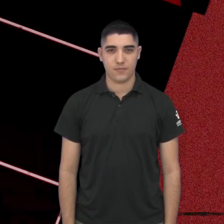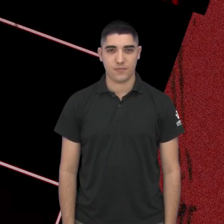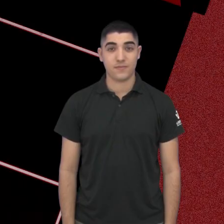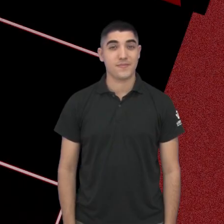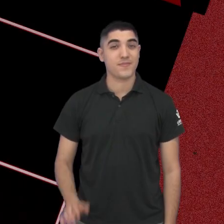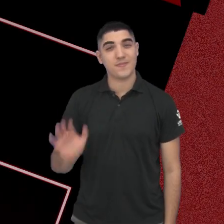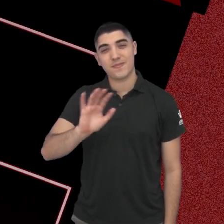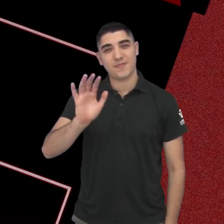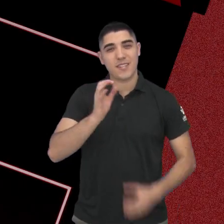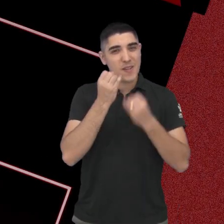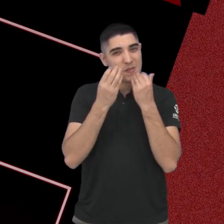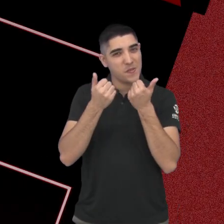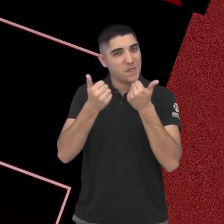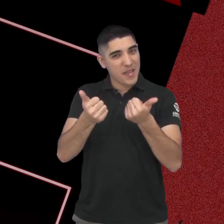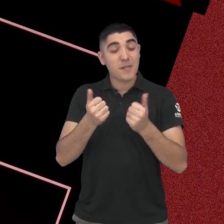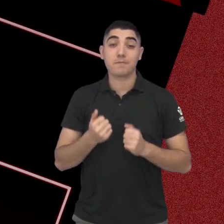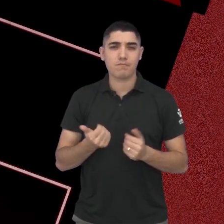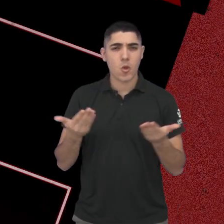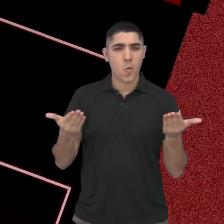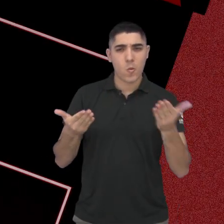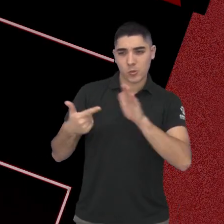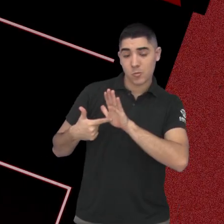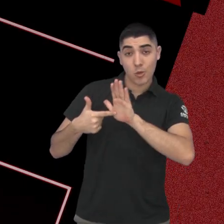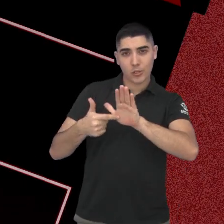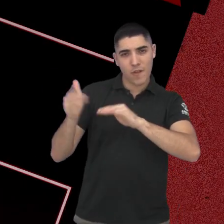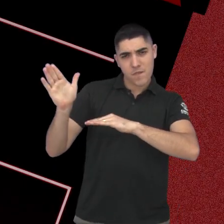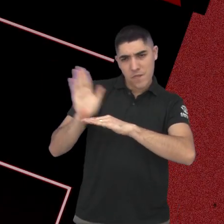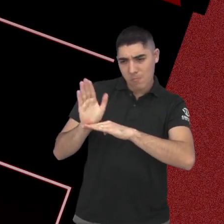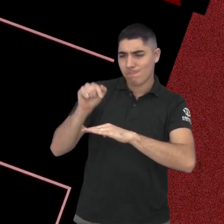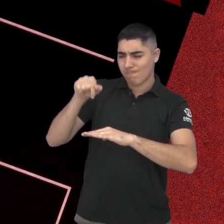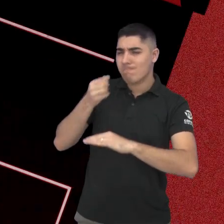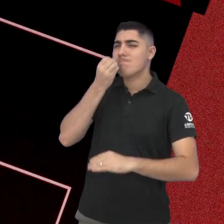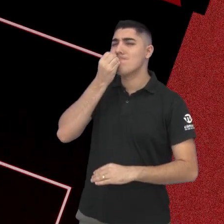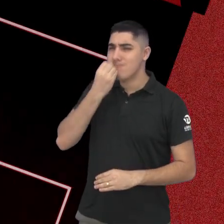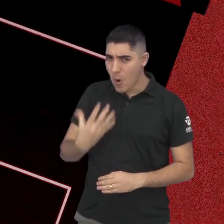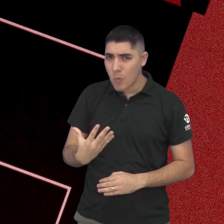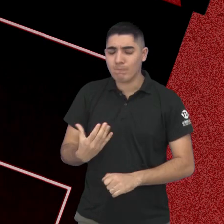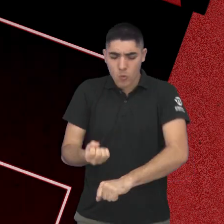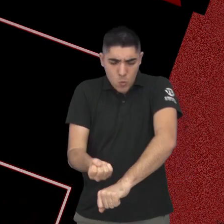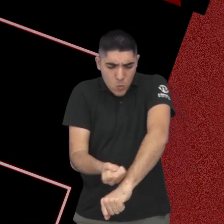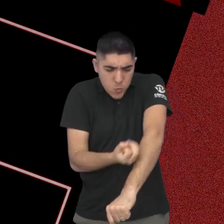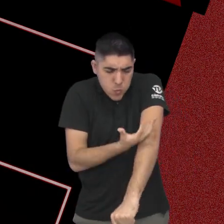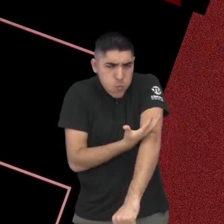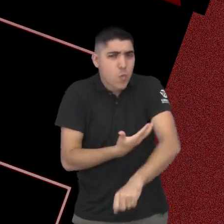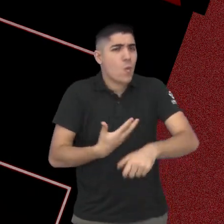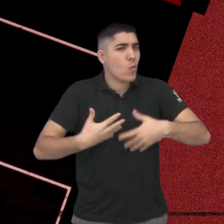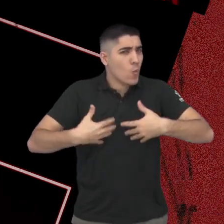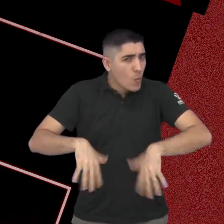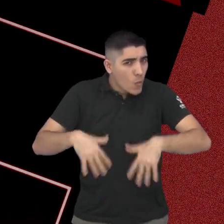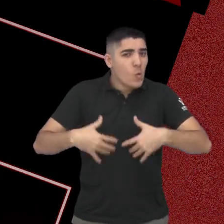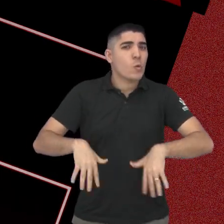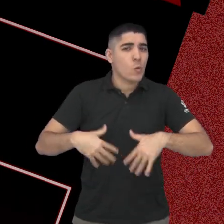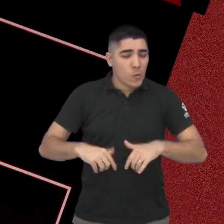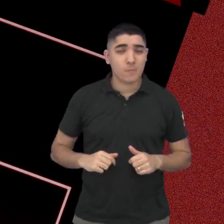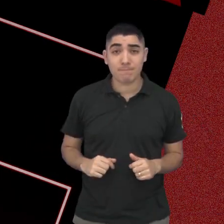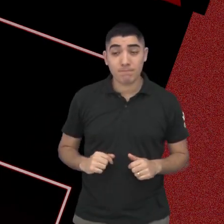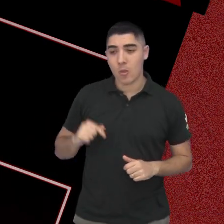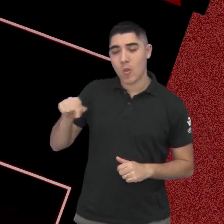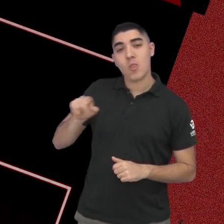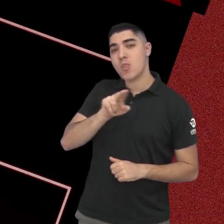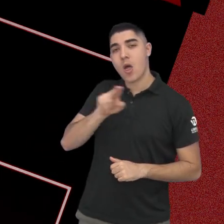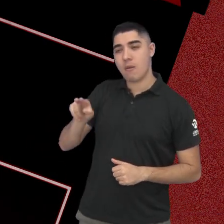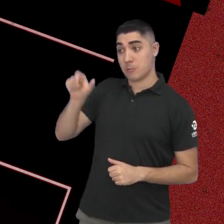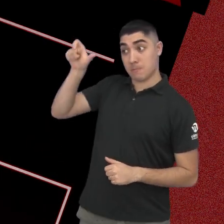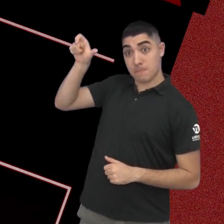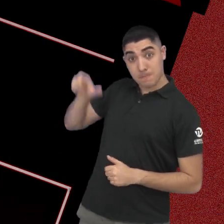E aí, gente, tudo jóia? Hoje eu vou falar de um filme muito bom, emocionante, extremamente sensível, O